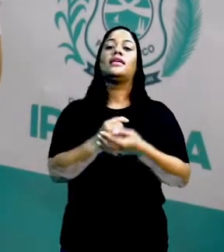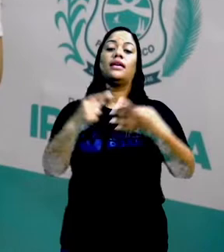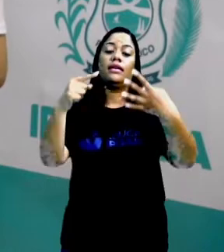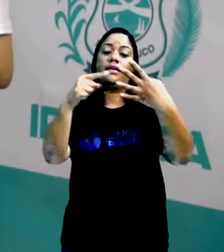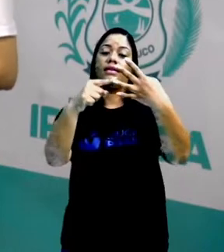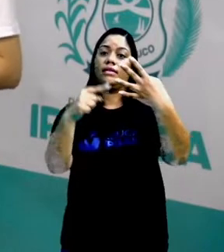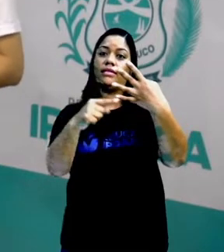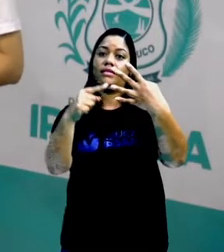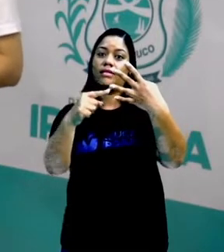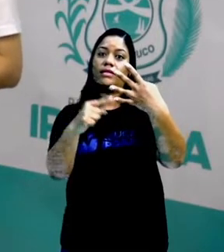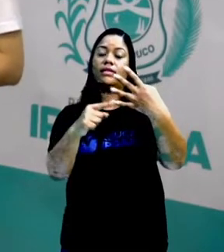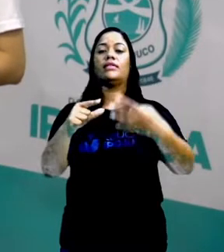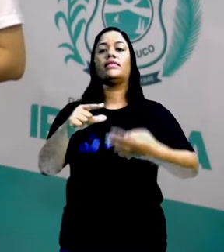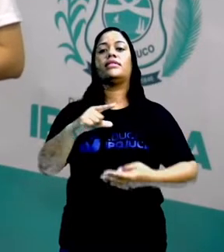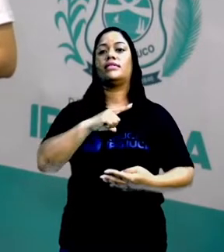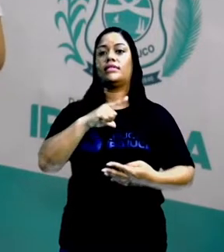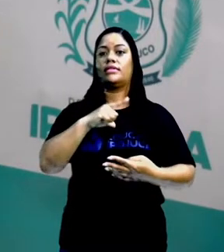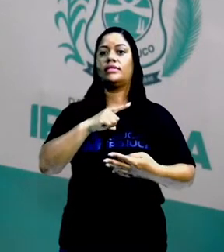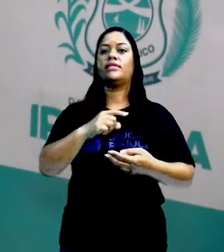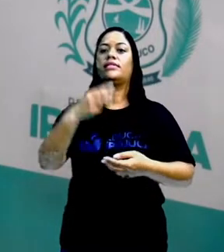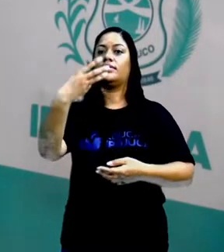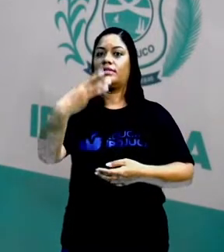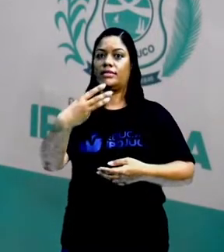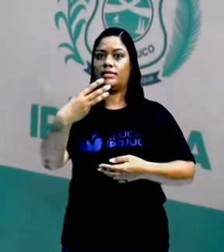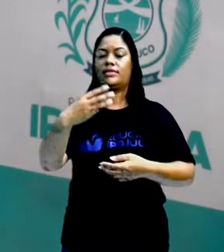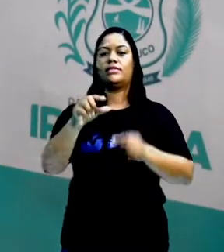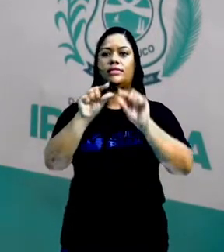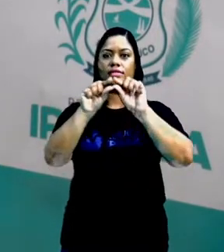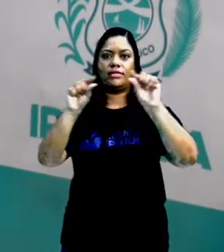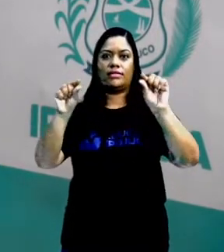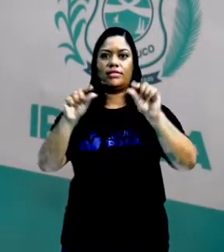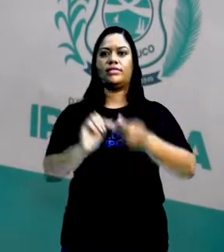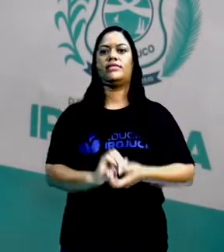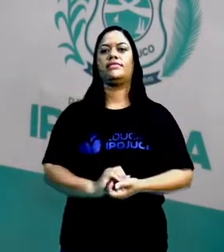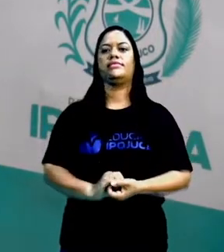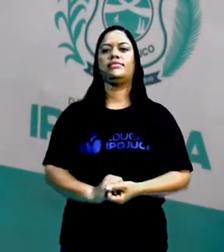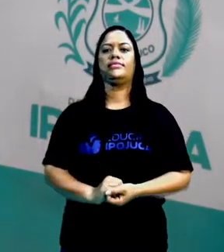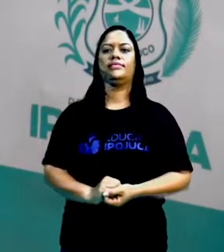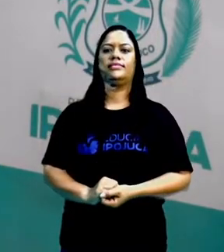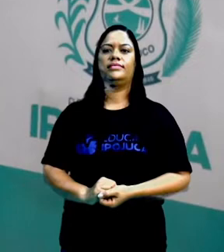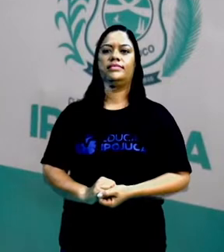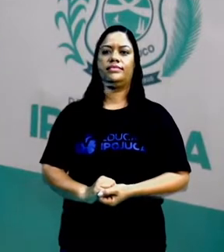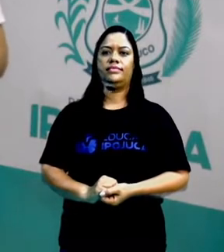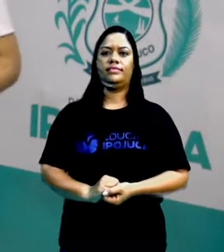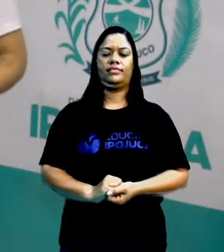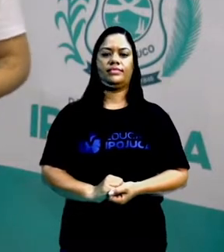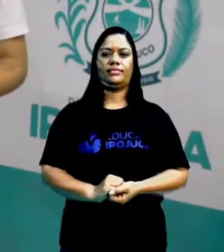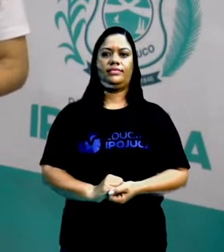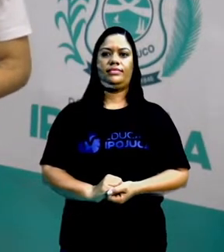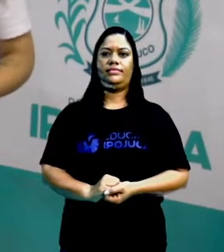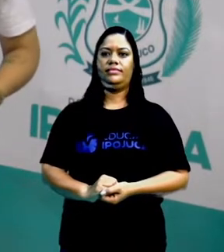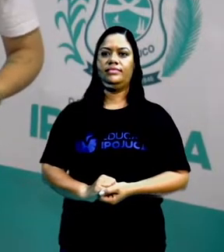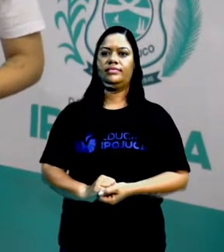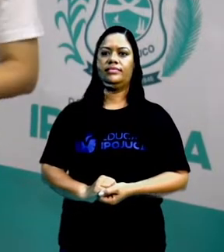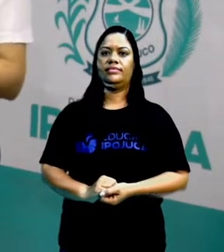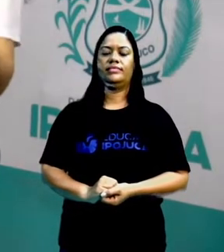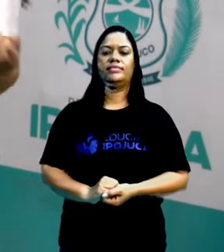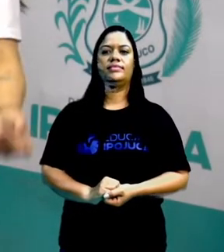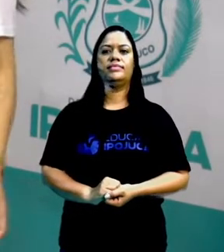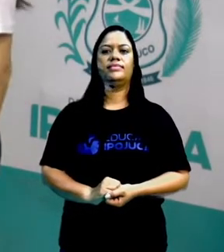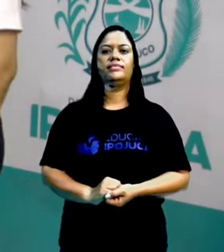E as duas últimas estrofes têm três, composto por três versos cada uma. Ok, pessoal?